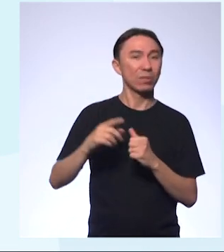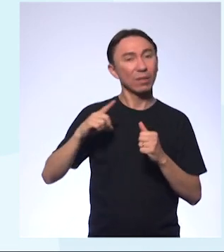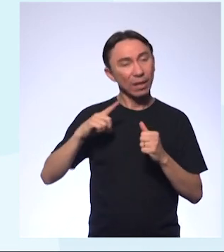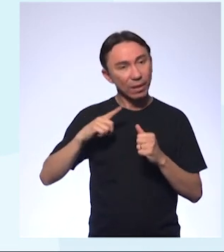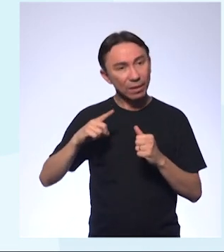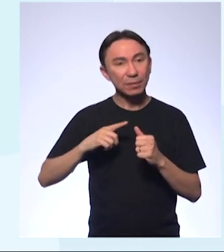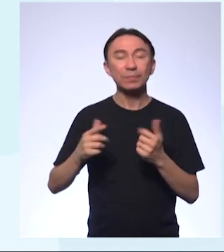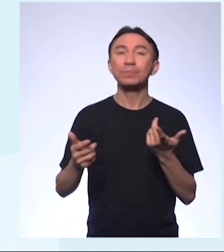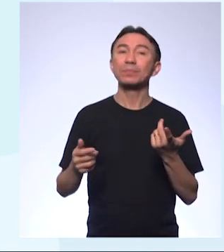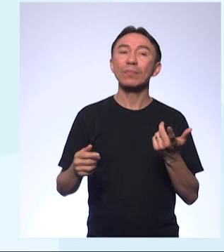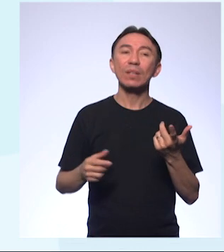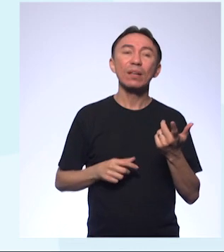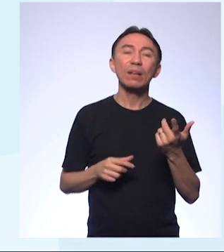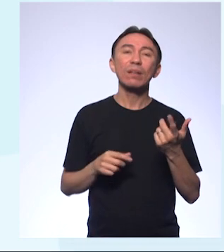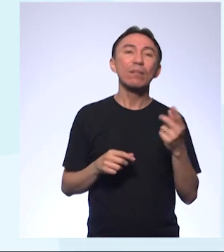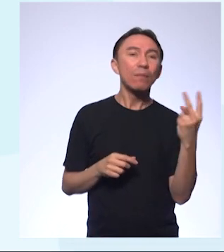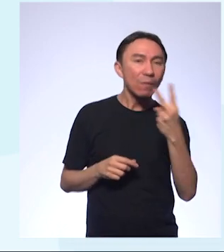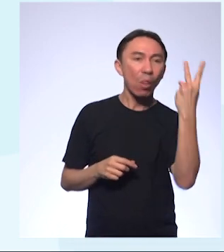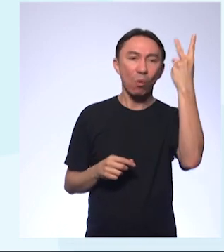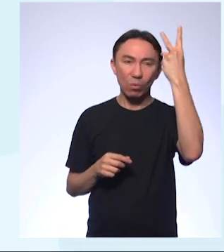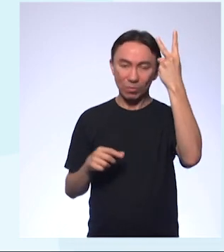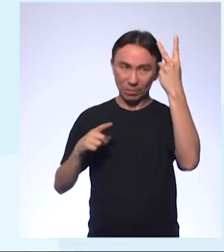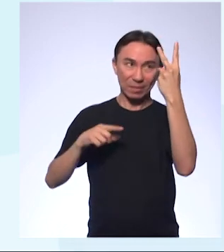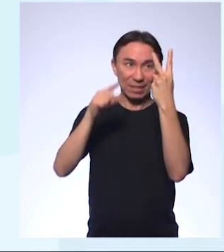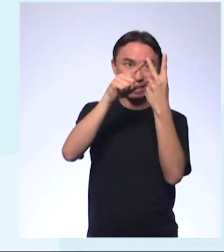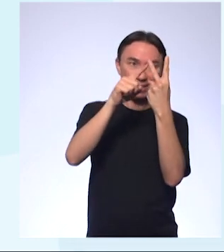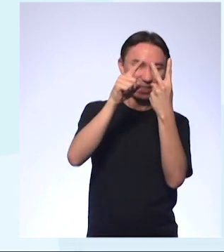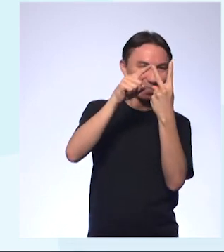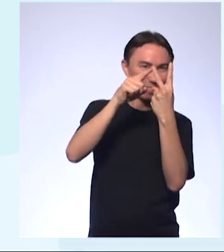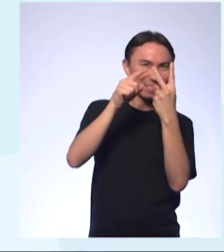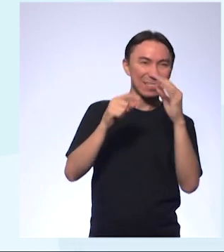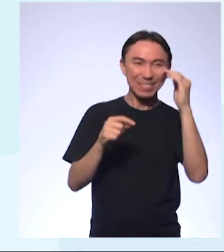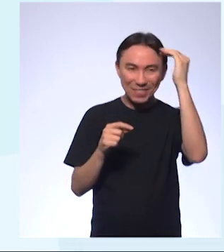dado, expoente, é o valor do PH. Pode continuar.